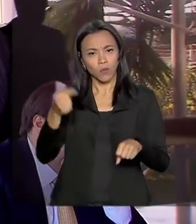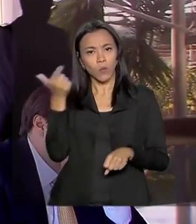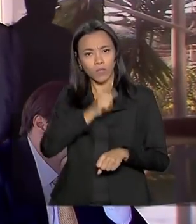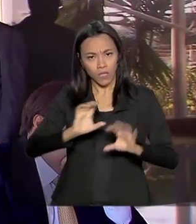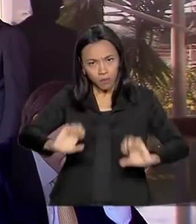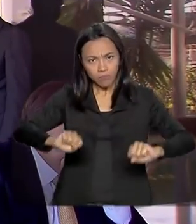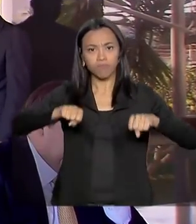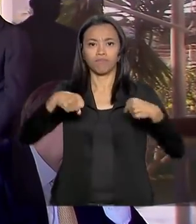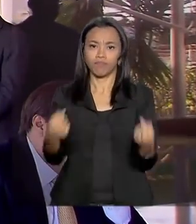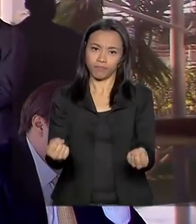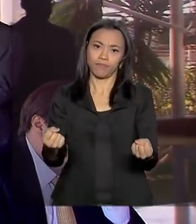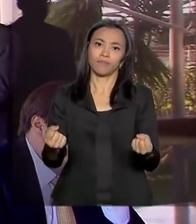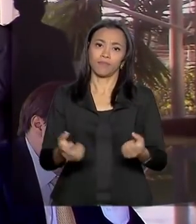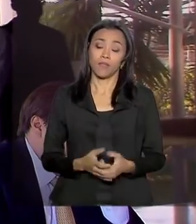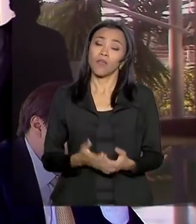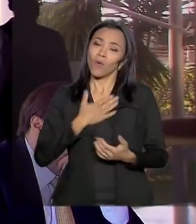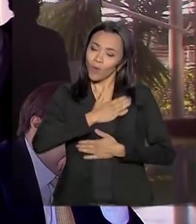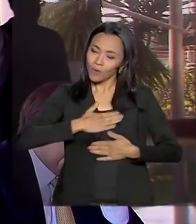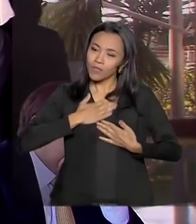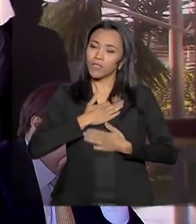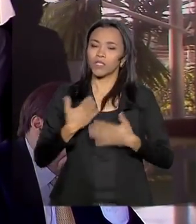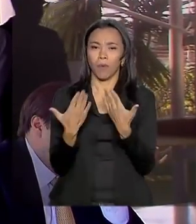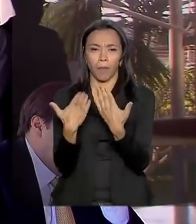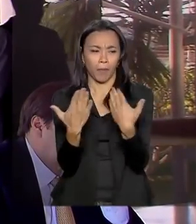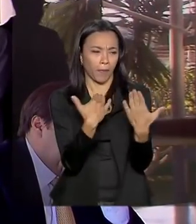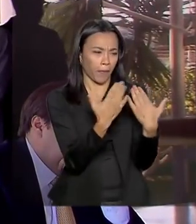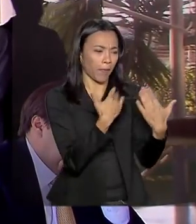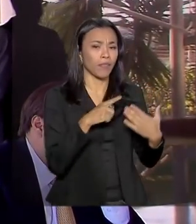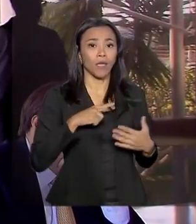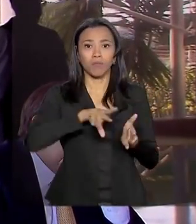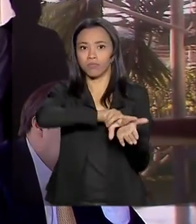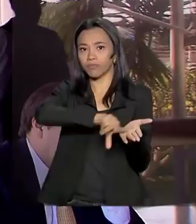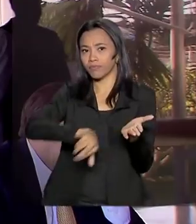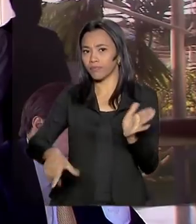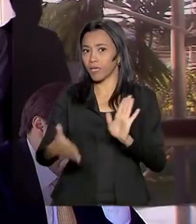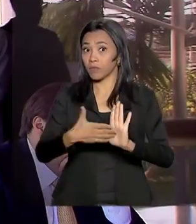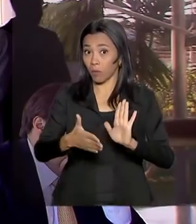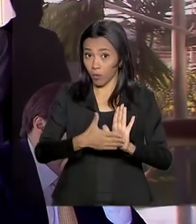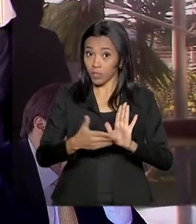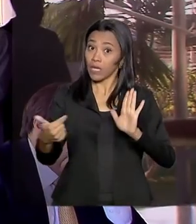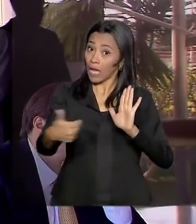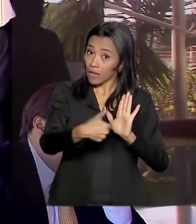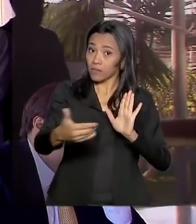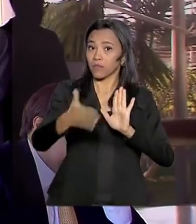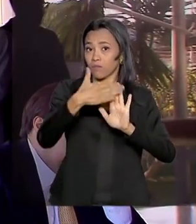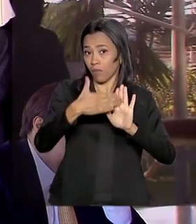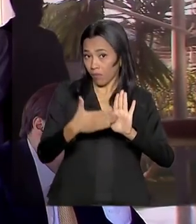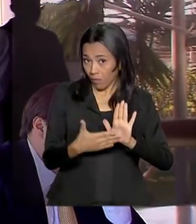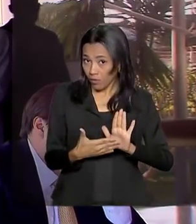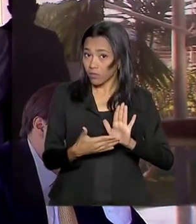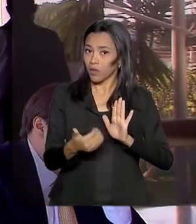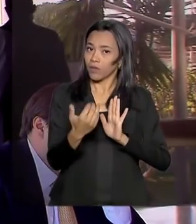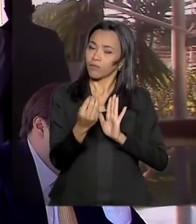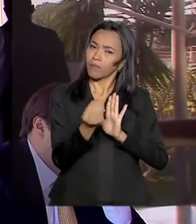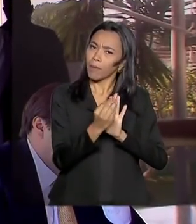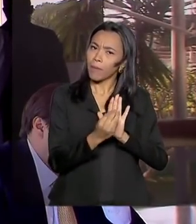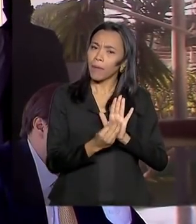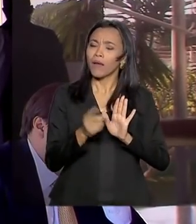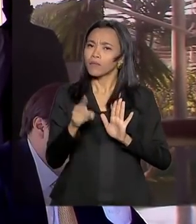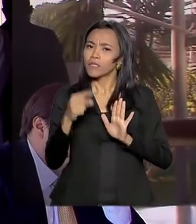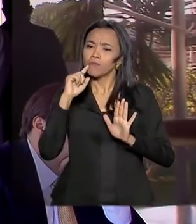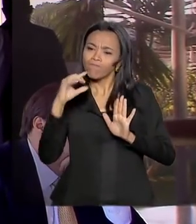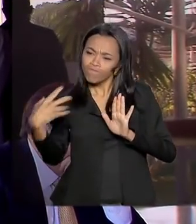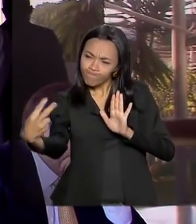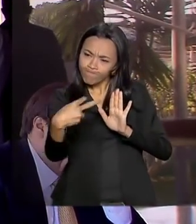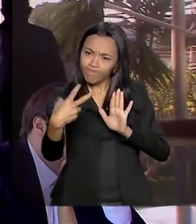Gostaria de falar muito com os senhores aqui. Temos muitas propostas. E essas propostas, em havendo, obviamente, o